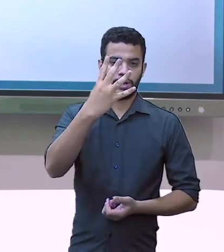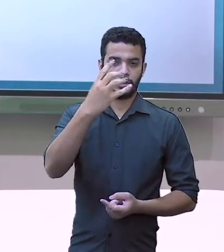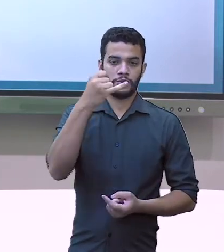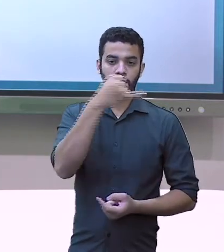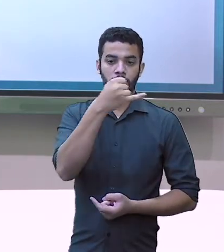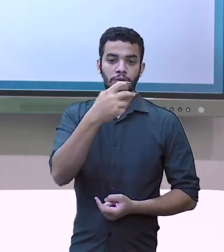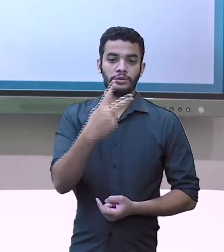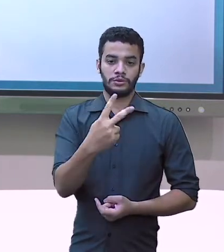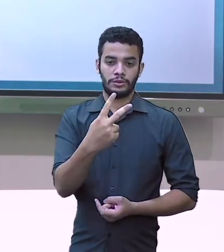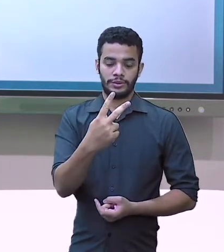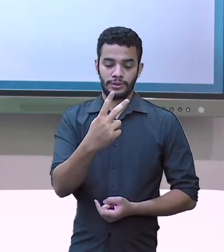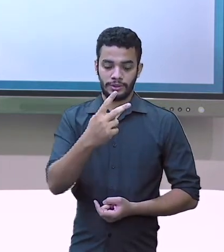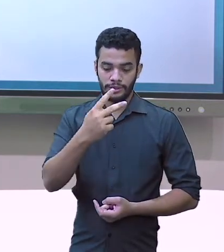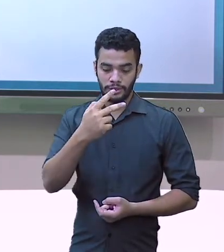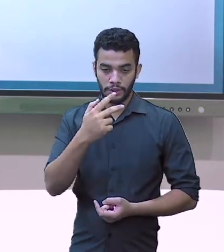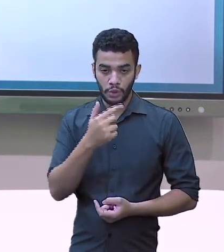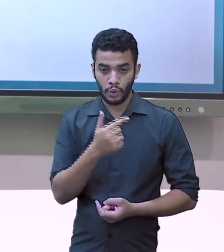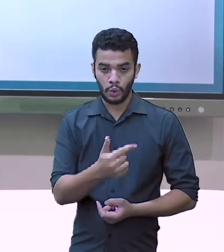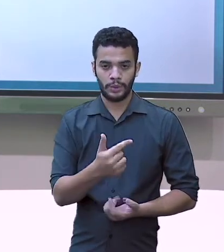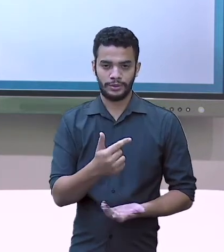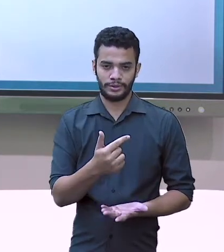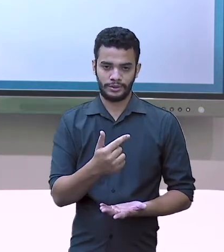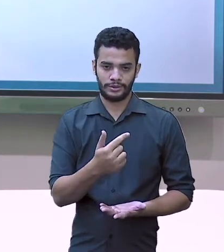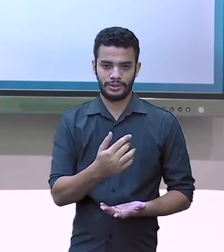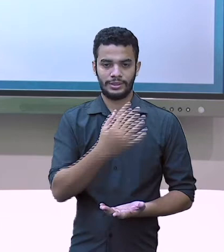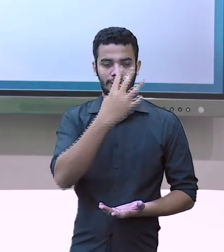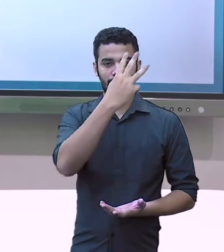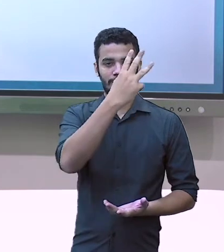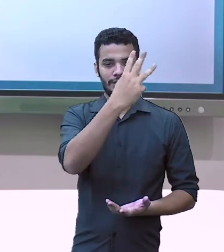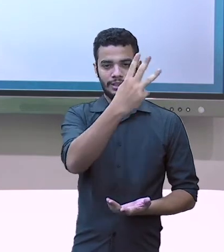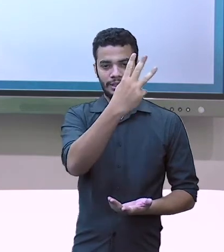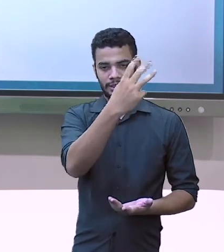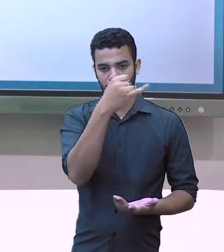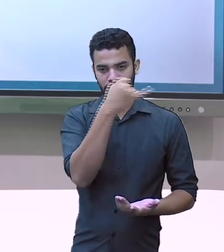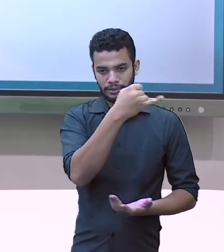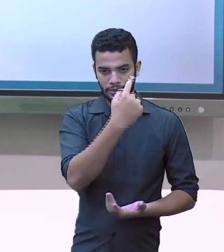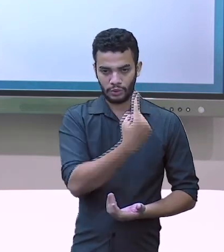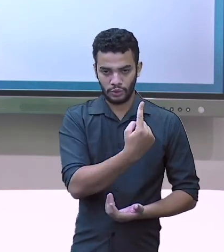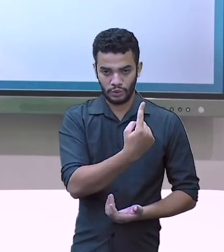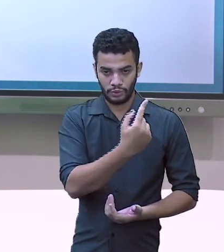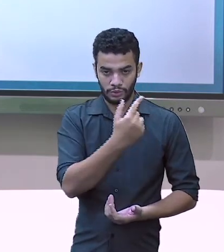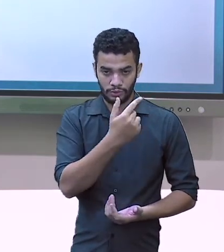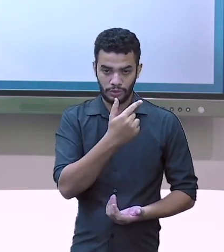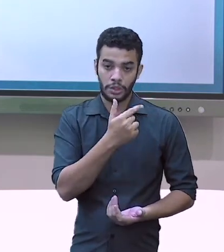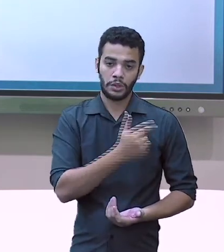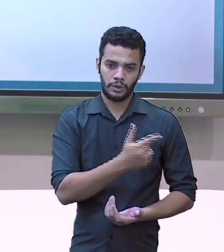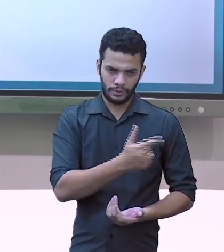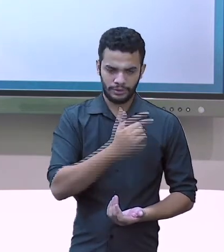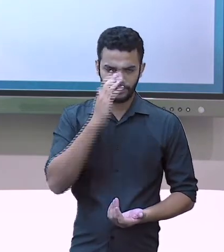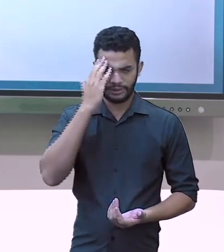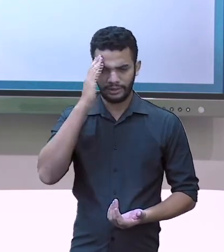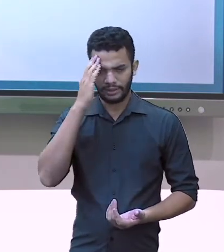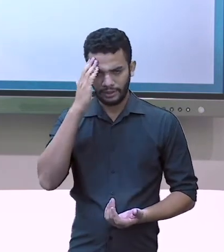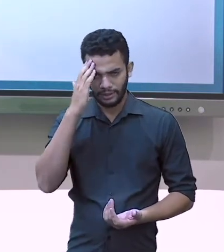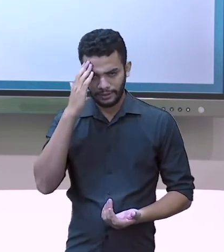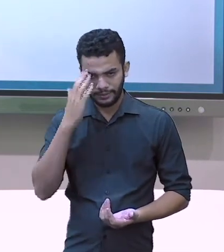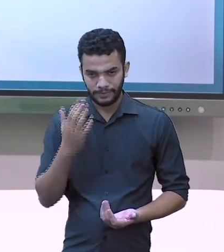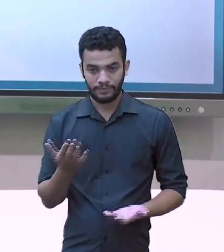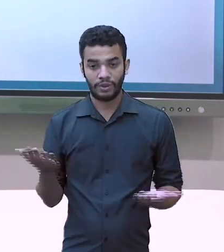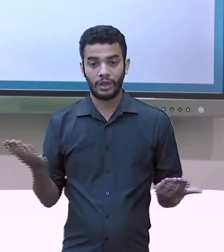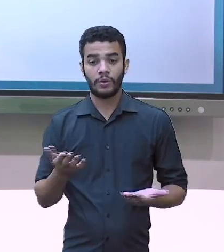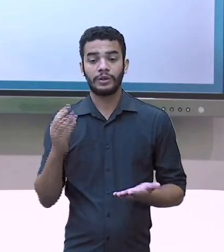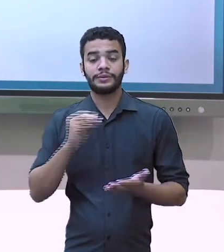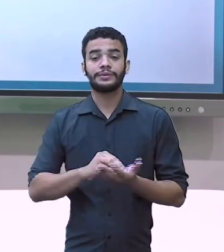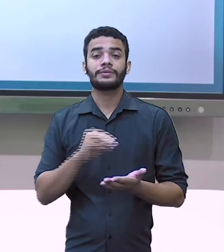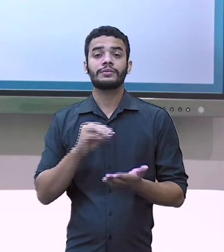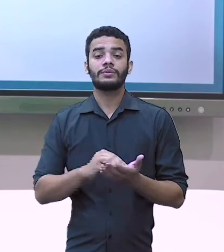E 3 menos 1 é igual a 2. Então, olha, o eu estou fazendo aqui agora? O que é que falta? Colocar